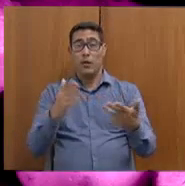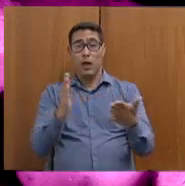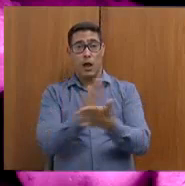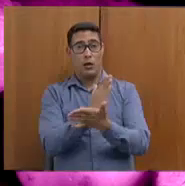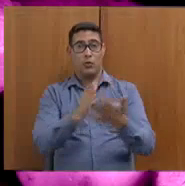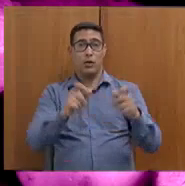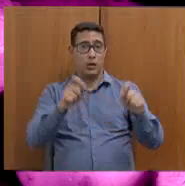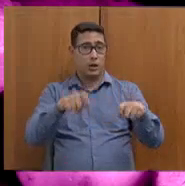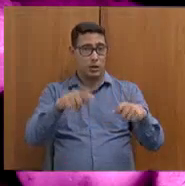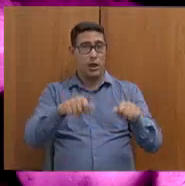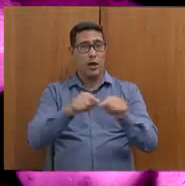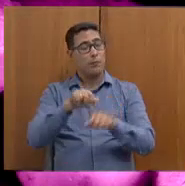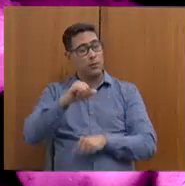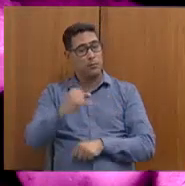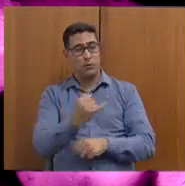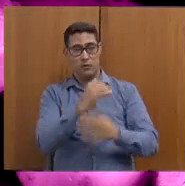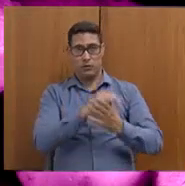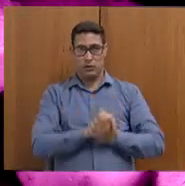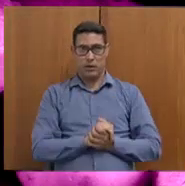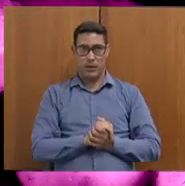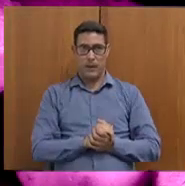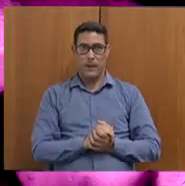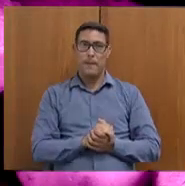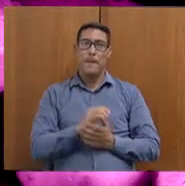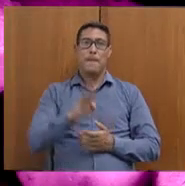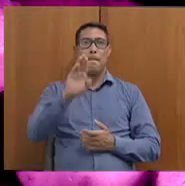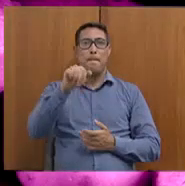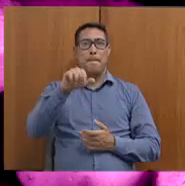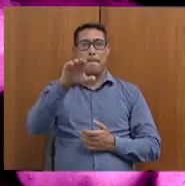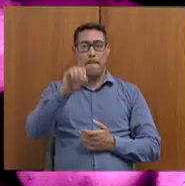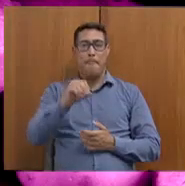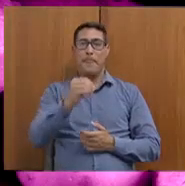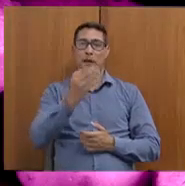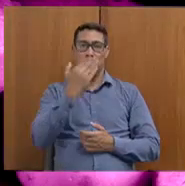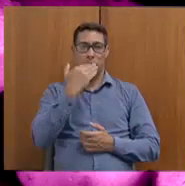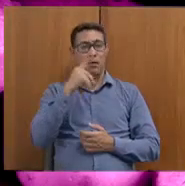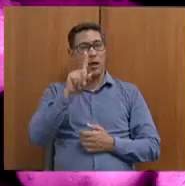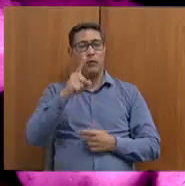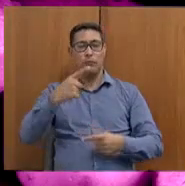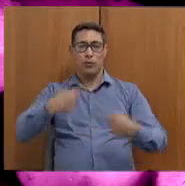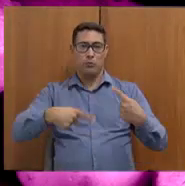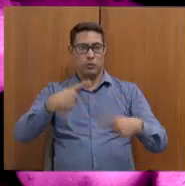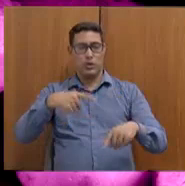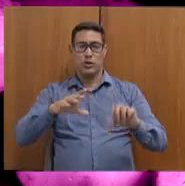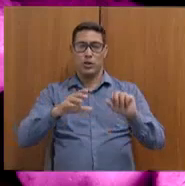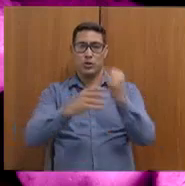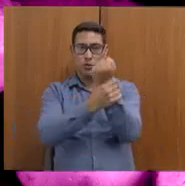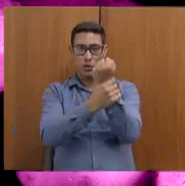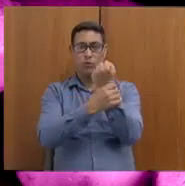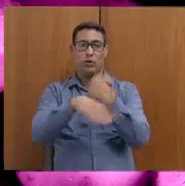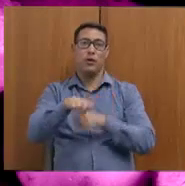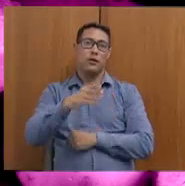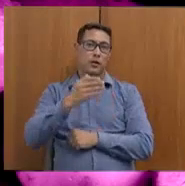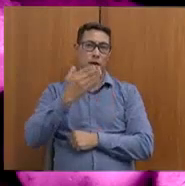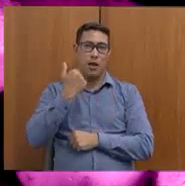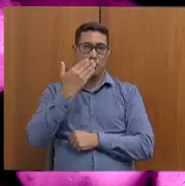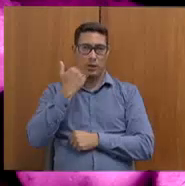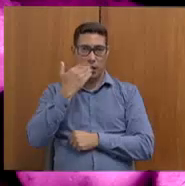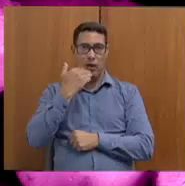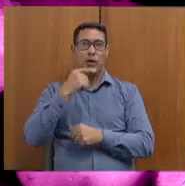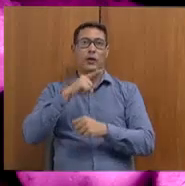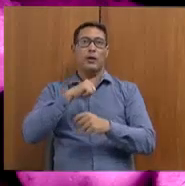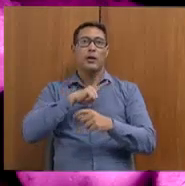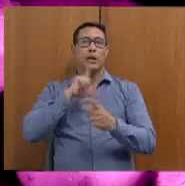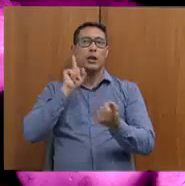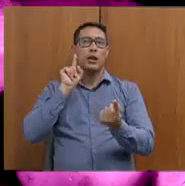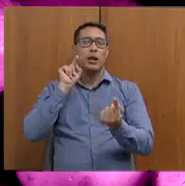podem ser aproveitadas. O Banco de Alimentos é uma política de segurança alimentar e é uma política